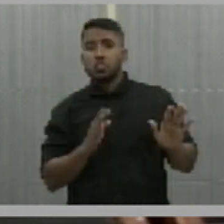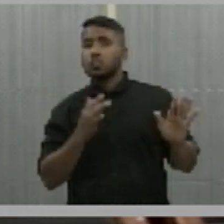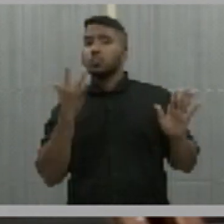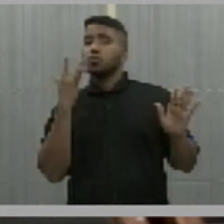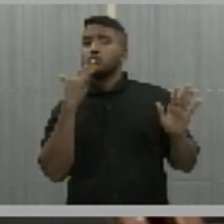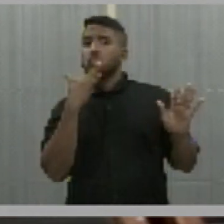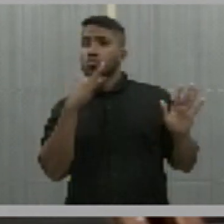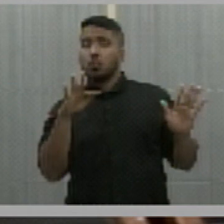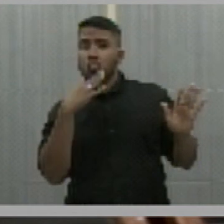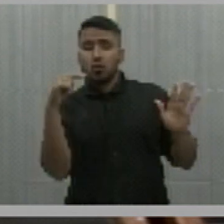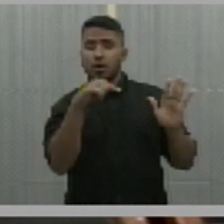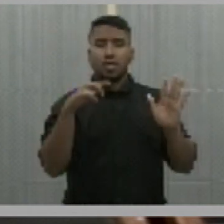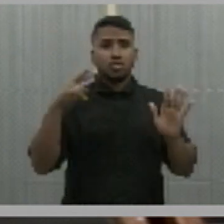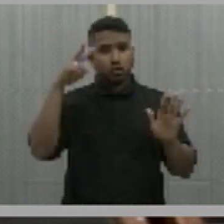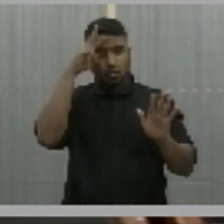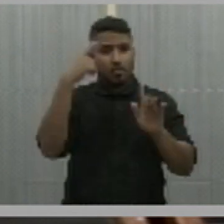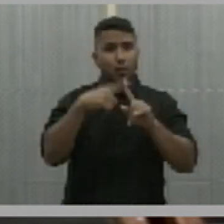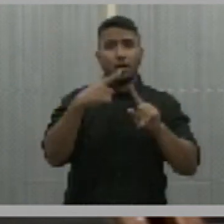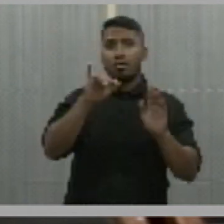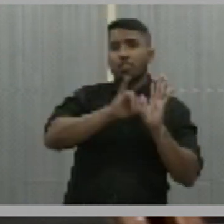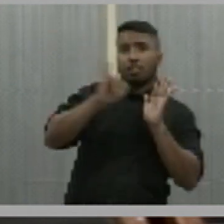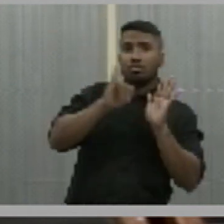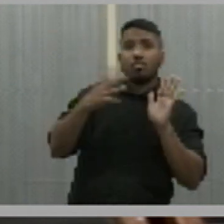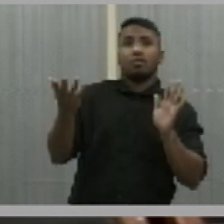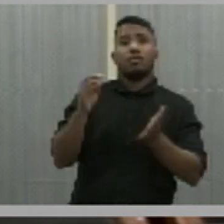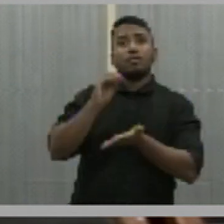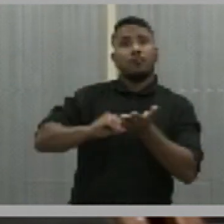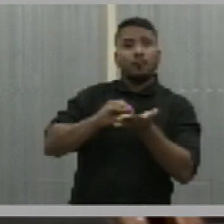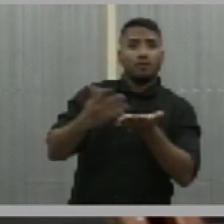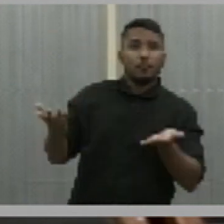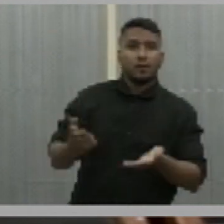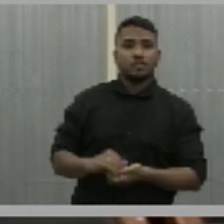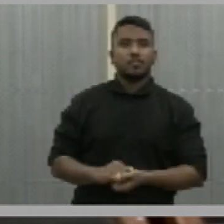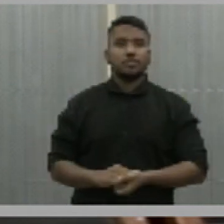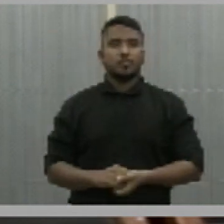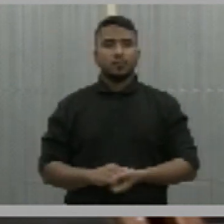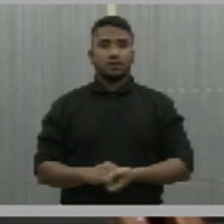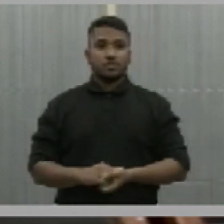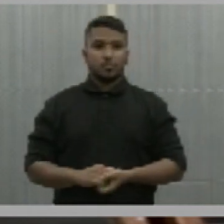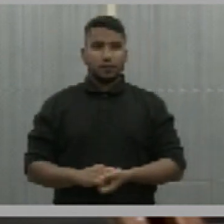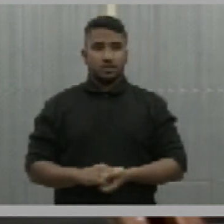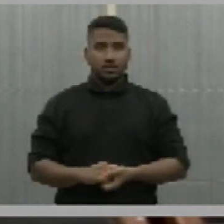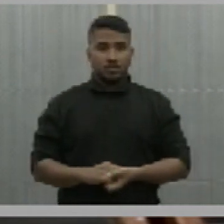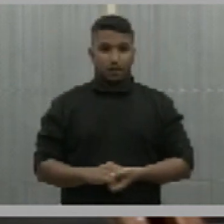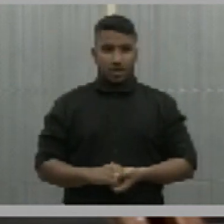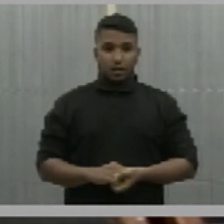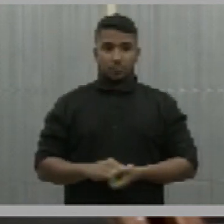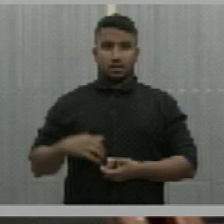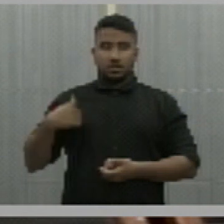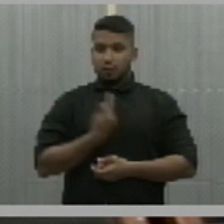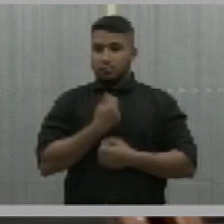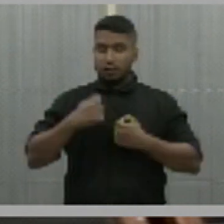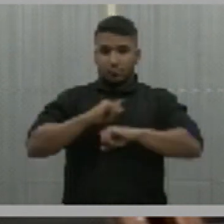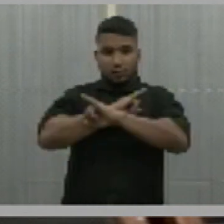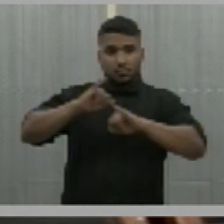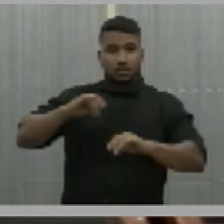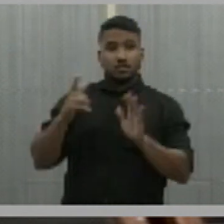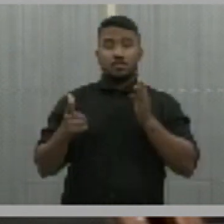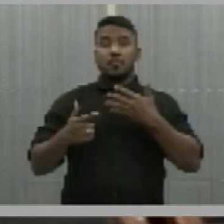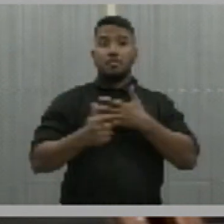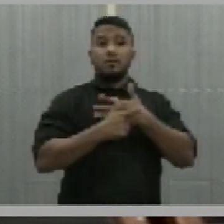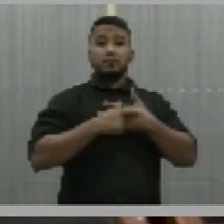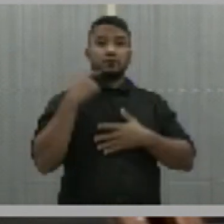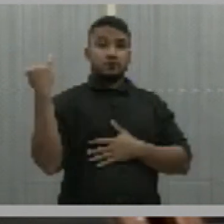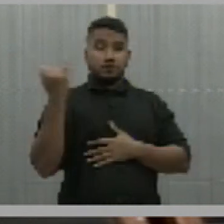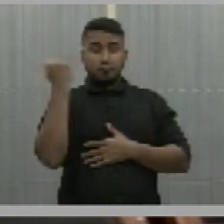conhecia. A história não contava essa participação. A gente tem que destacar o papel que o governo do